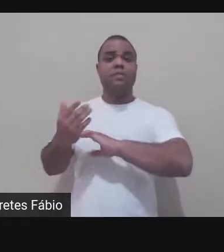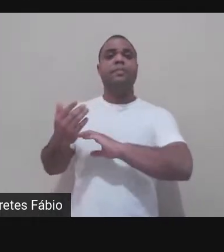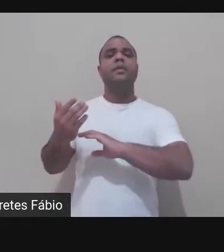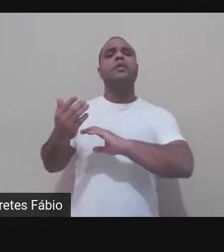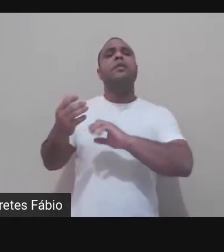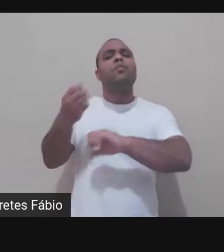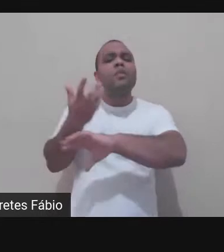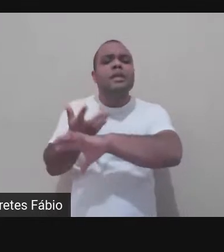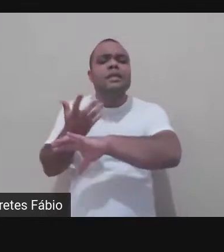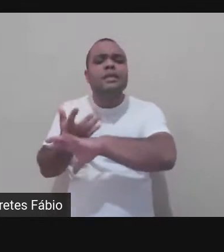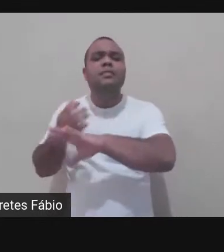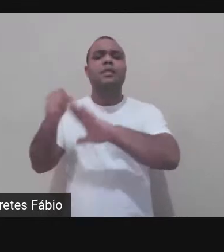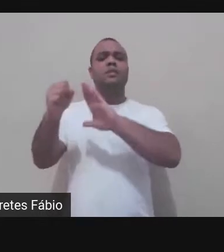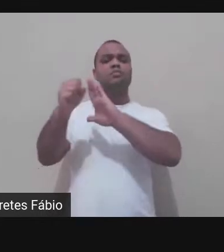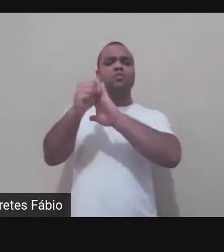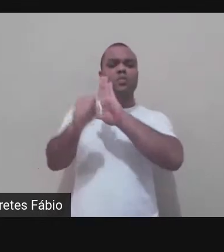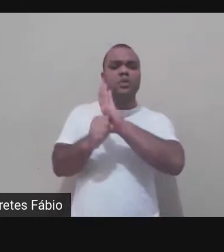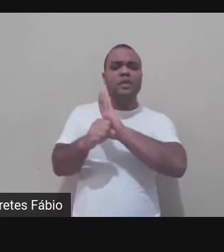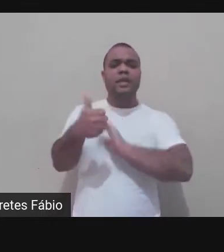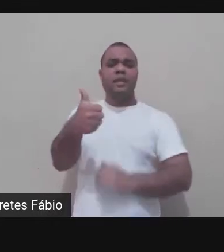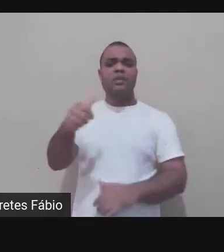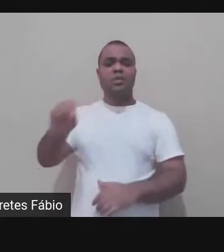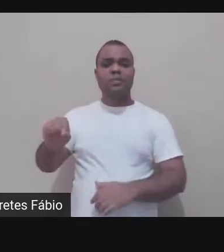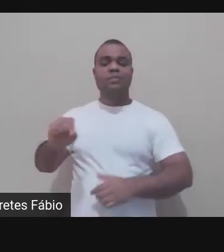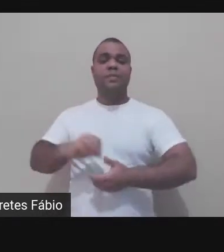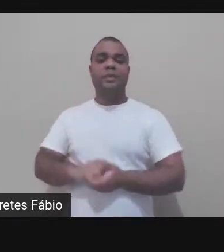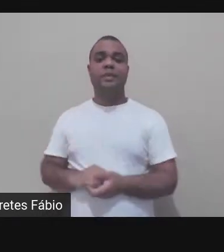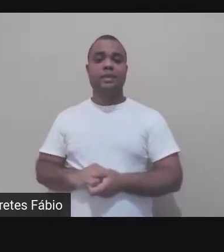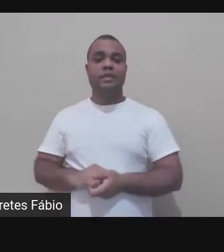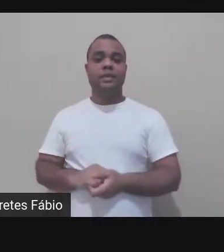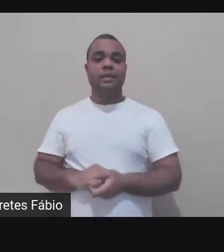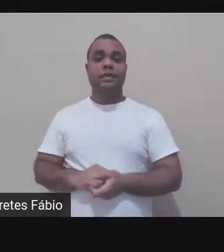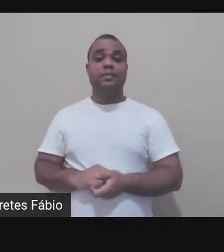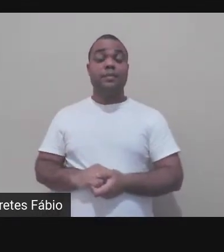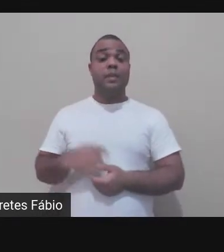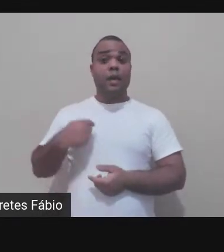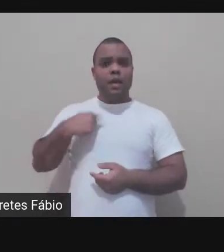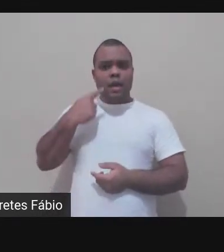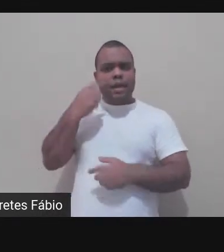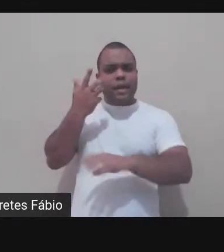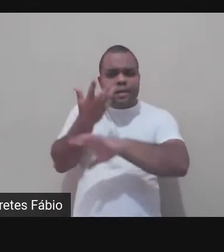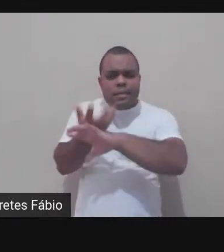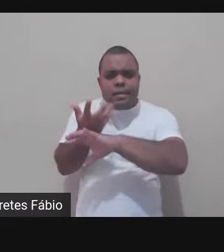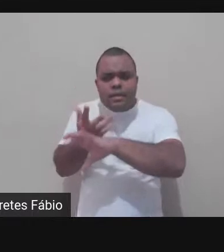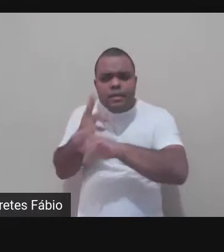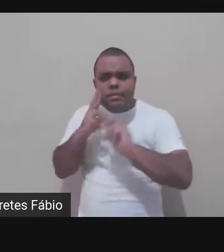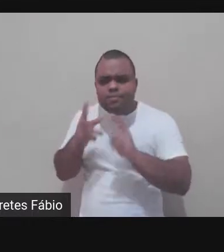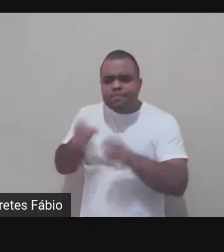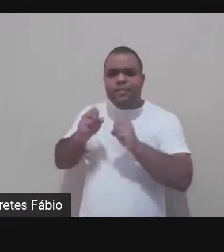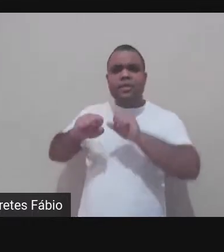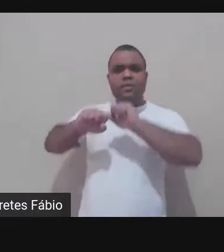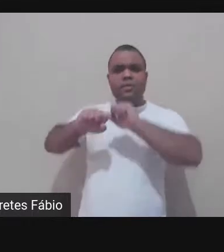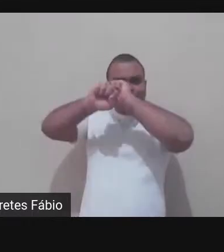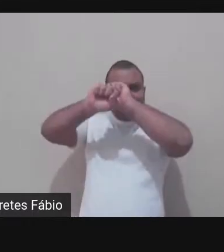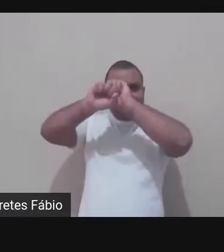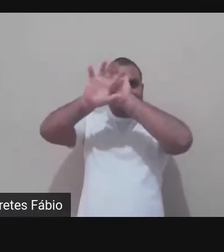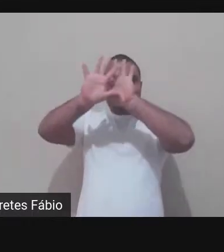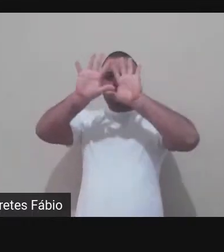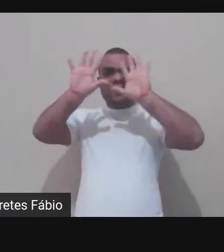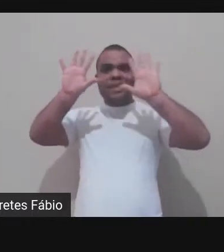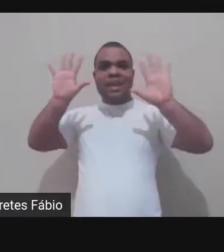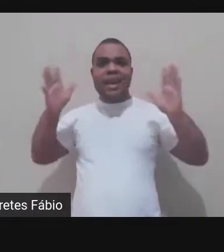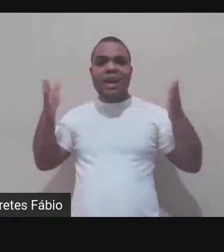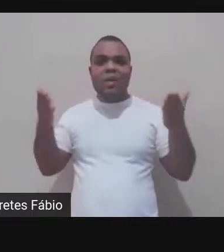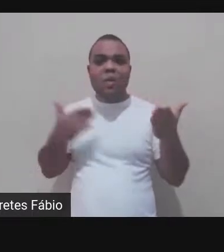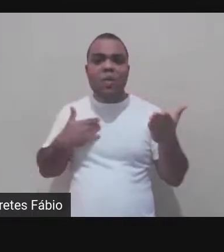intermedialidade como base abriu a minha mente para as possibilidades de olhar a literatura de outras formas e junto a